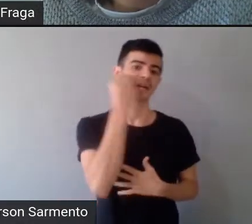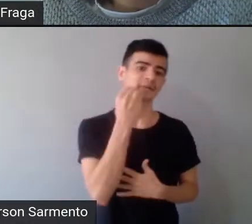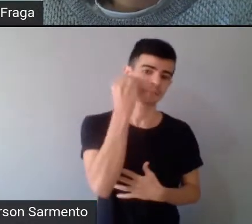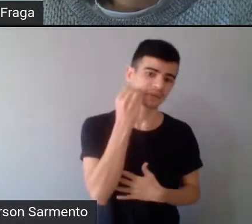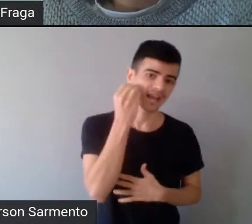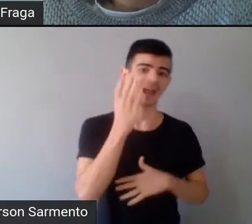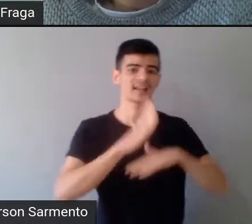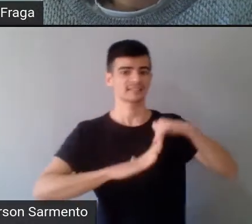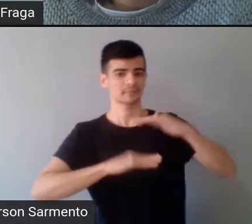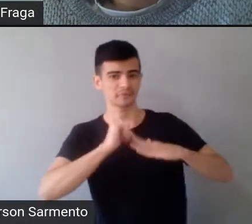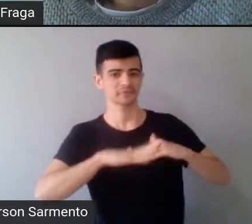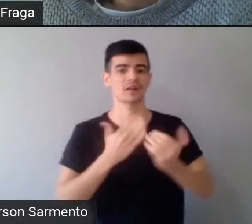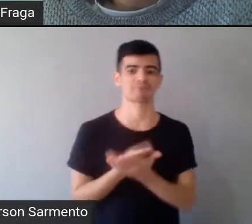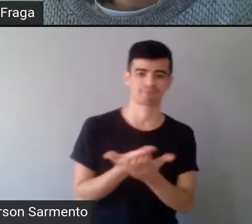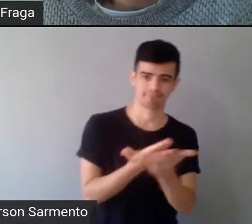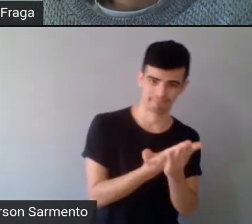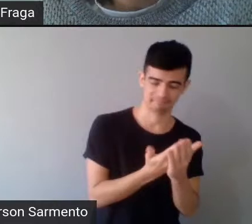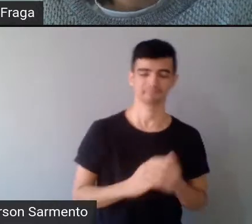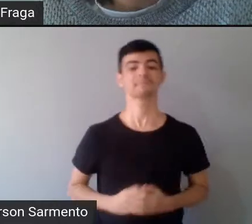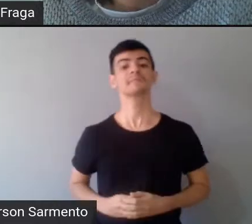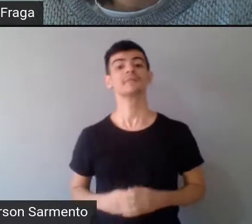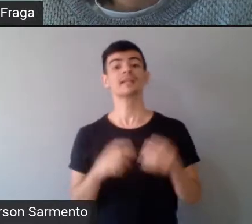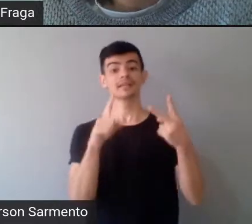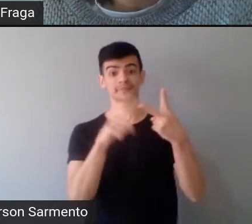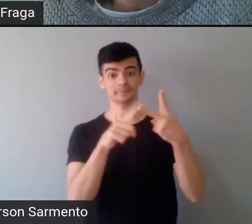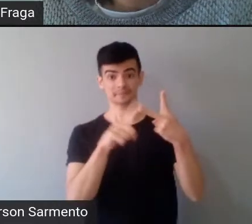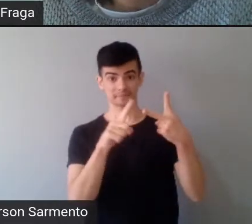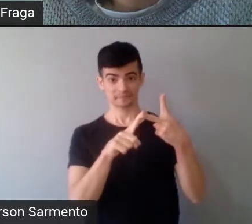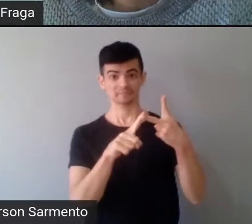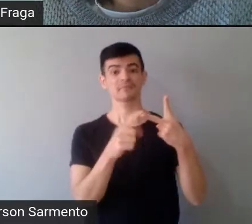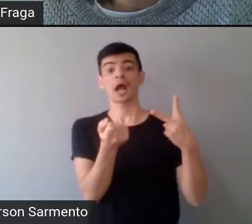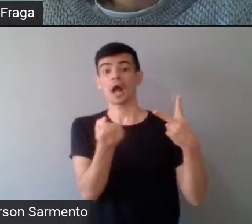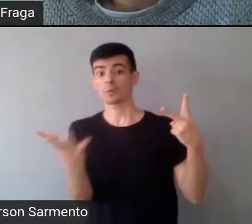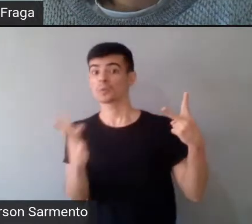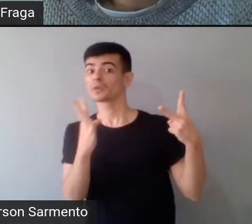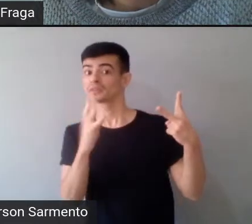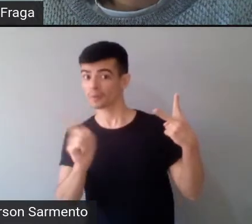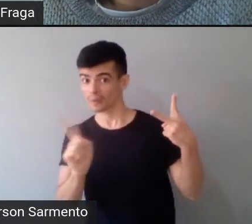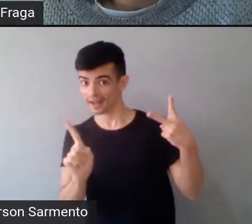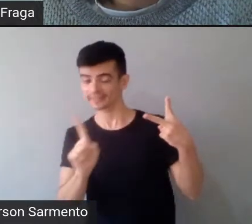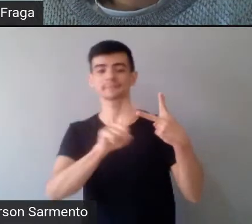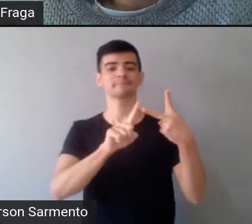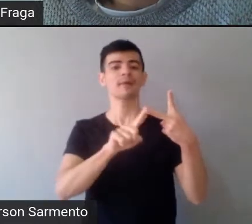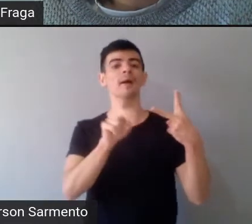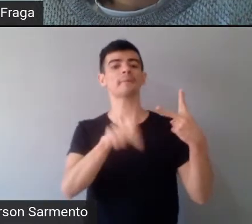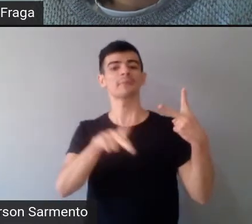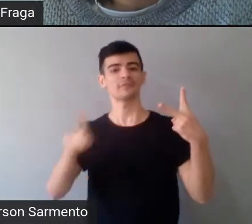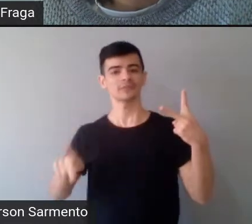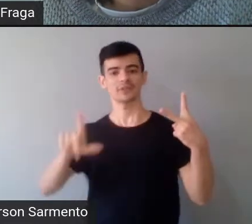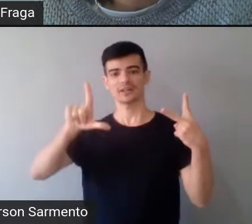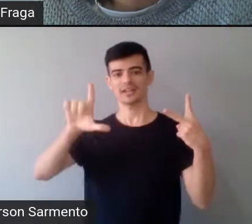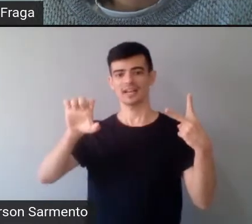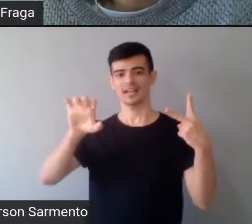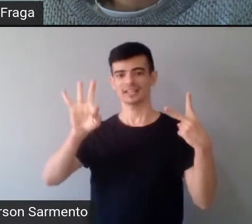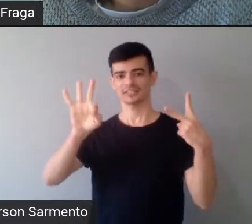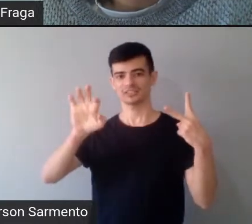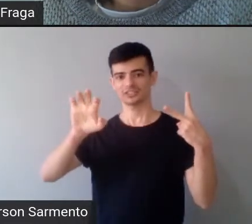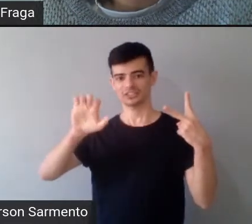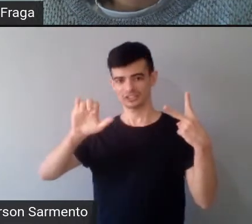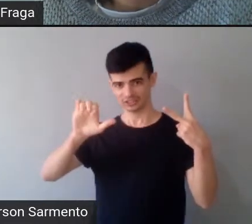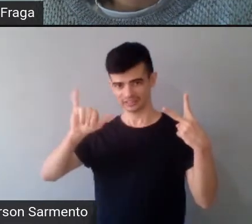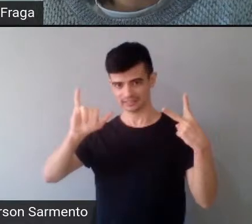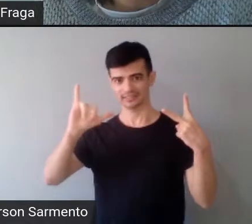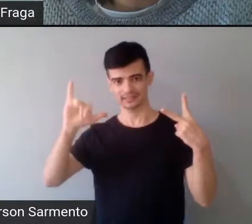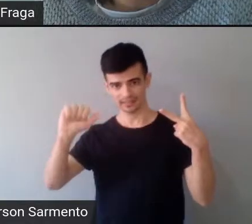agora para apresentar a professora, para quem não conhece, a professora Letícia Fraga, da Universidade Estadual de